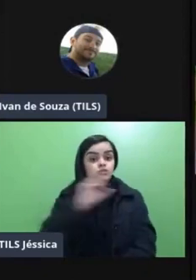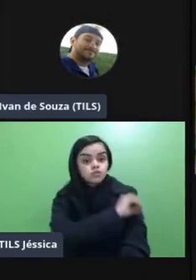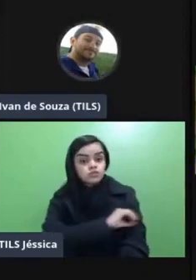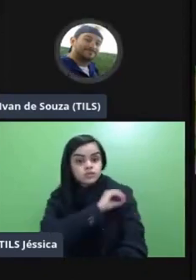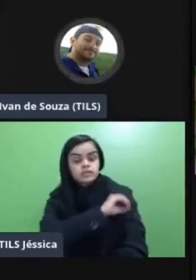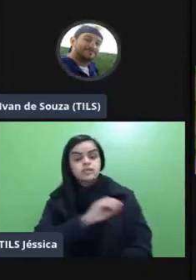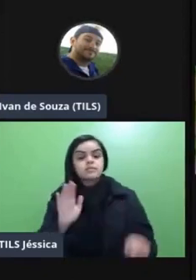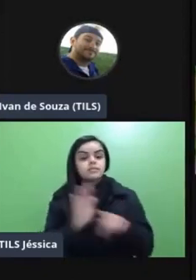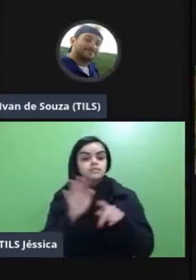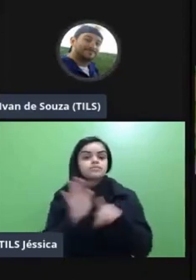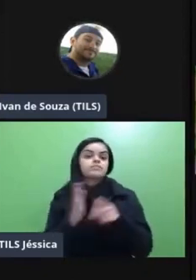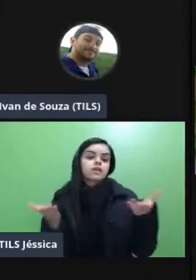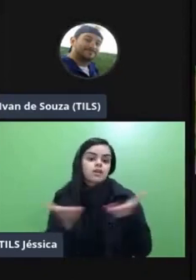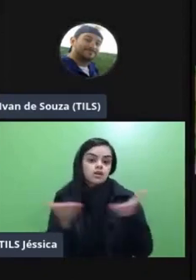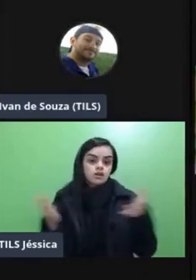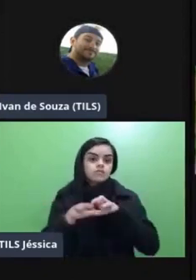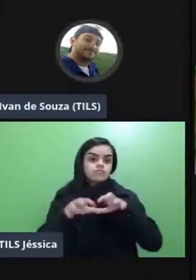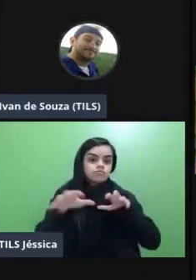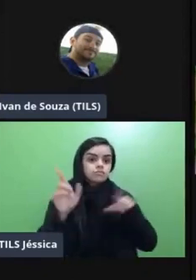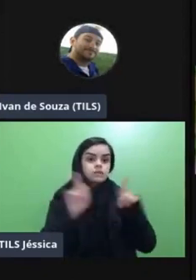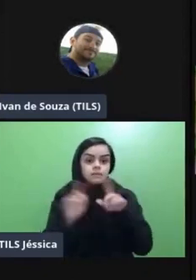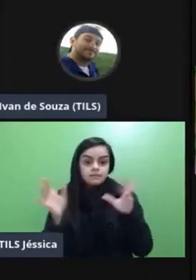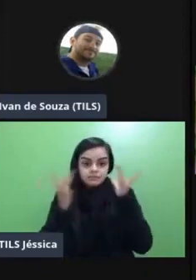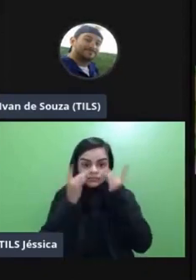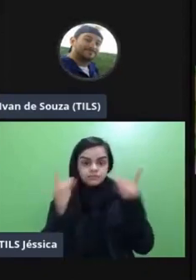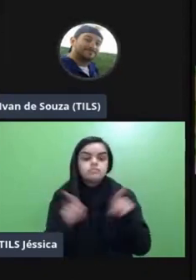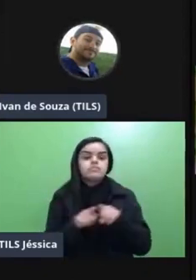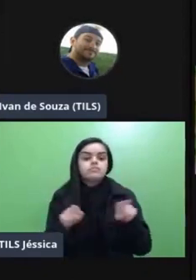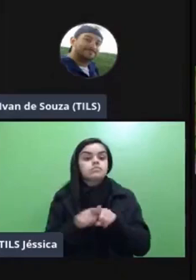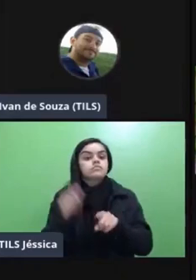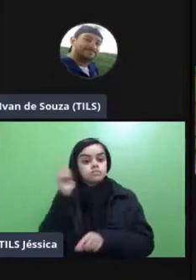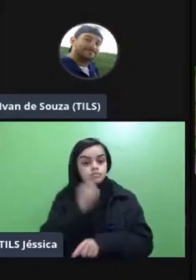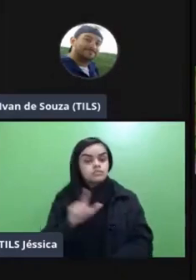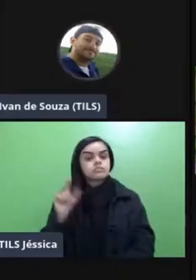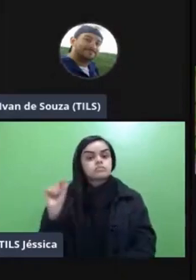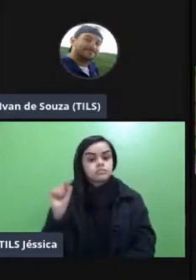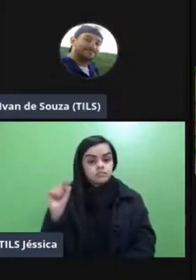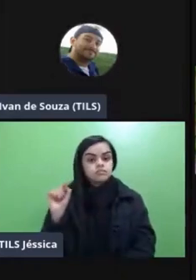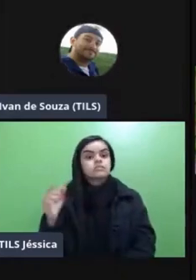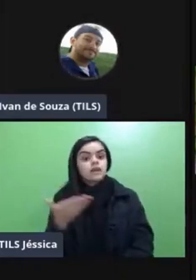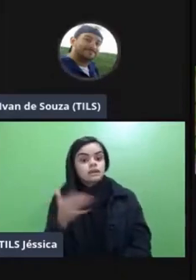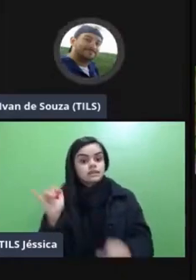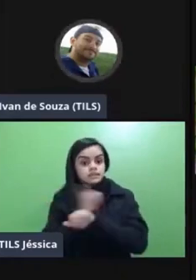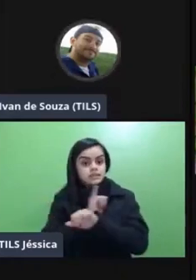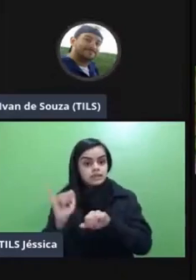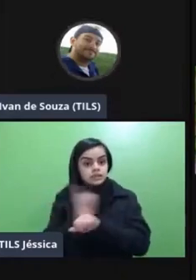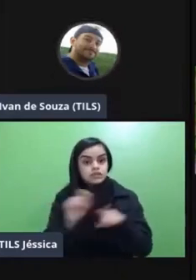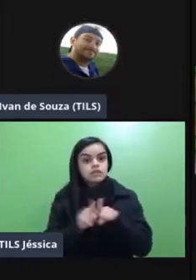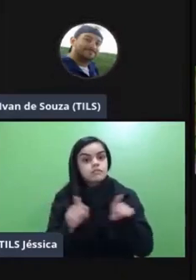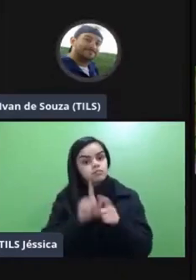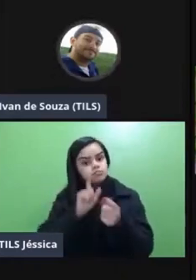híbrida tanto agora no remoto quanto no presencial eu consigo lançar mão desse dessa estratégia é com algumas